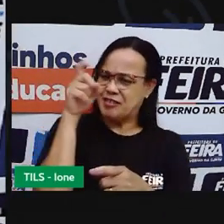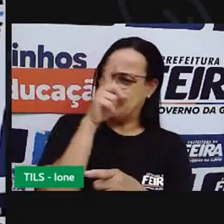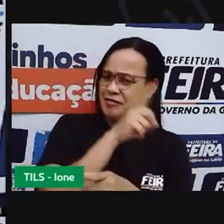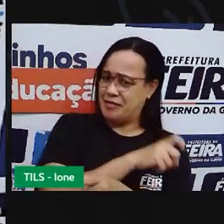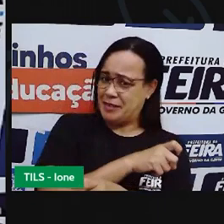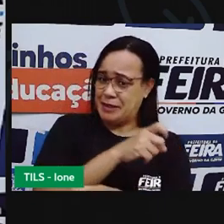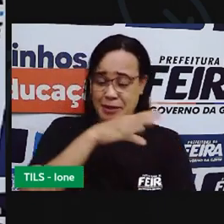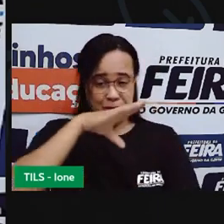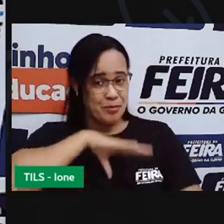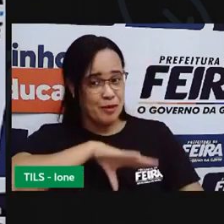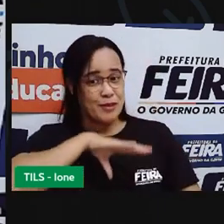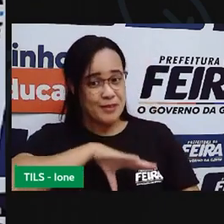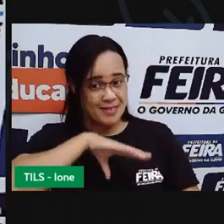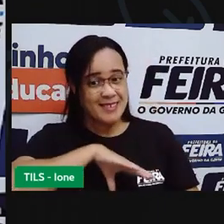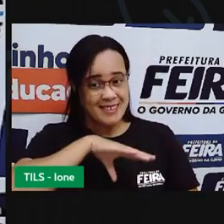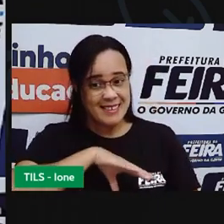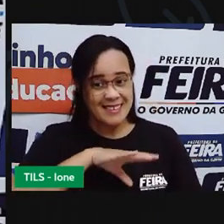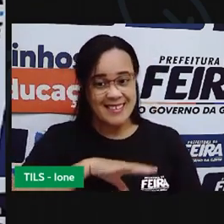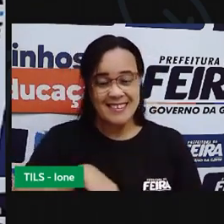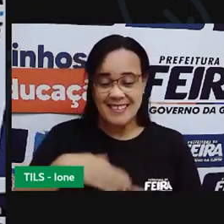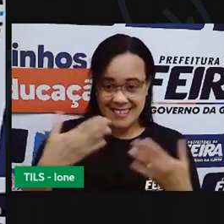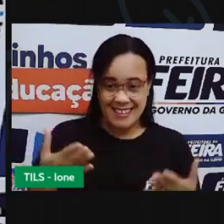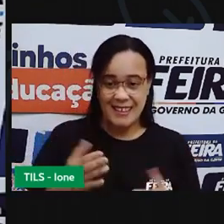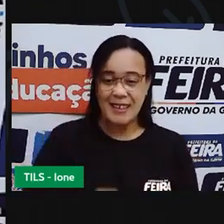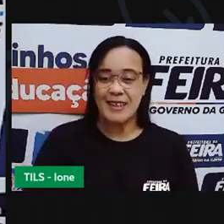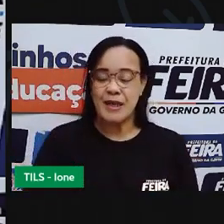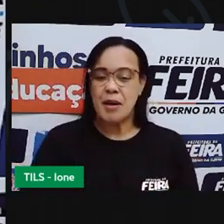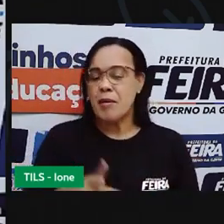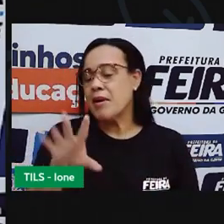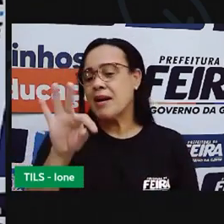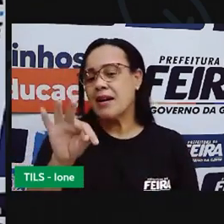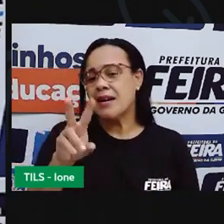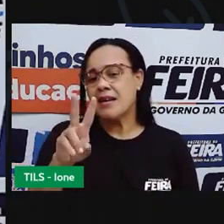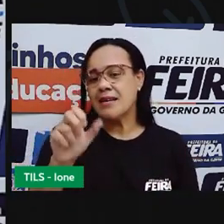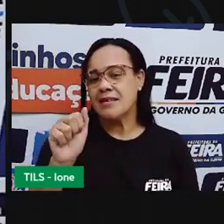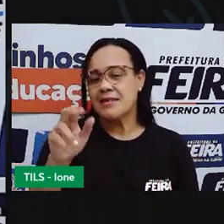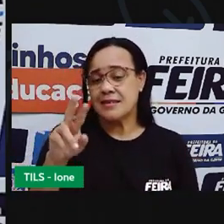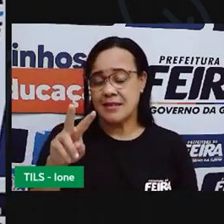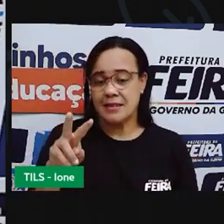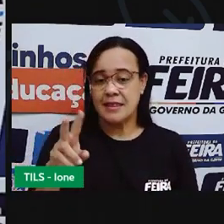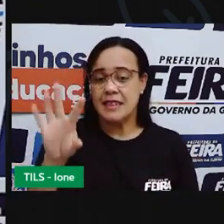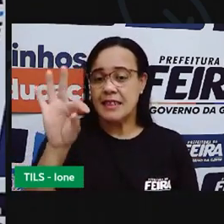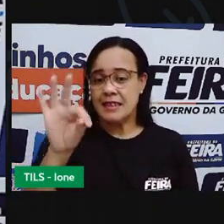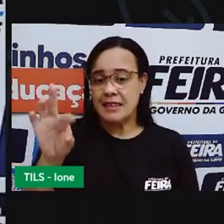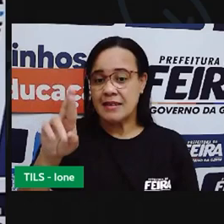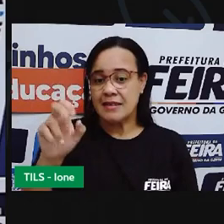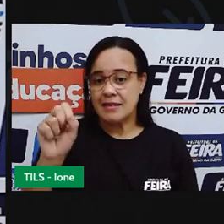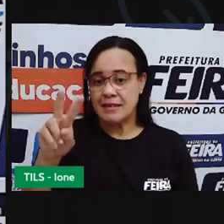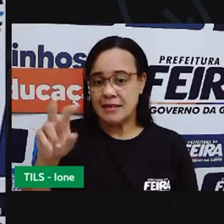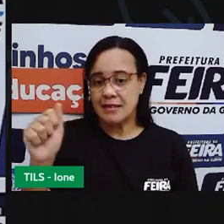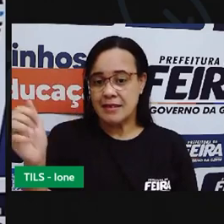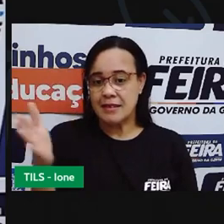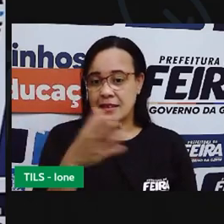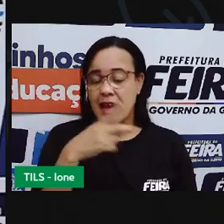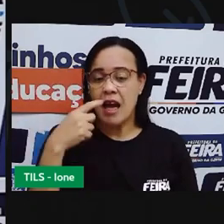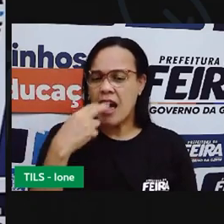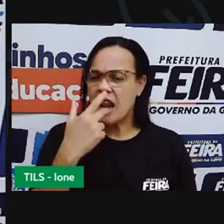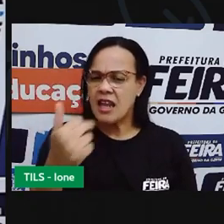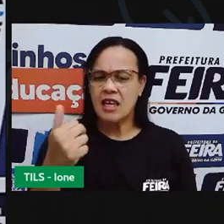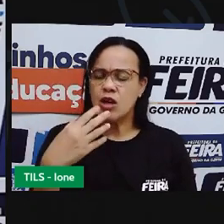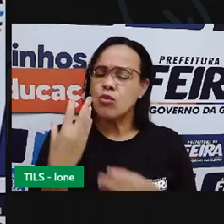Vimos que um trava-língua, ele é composto por palavras que tem